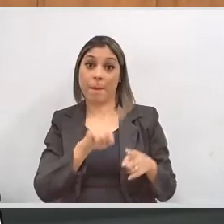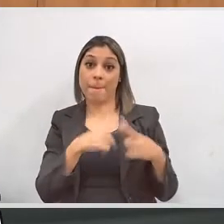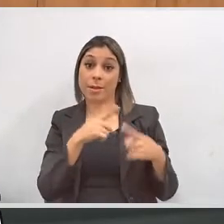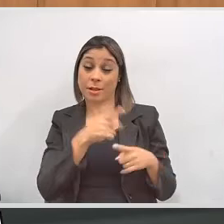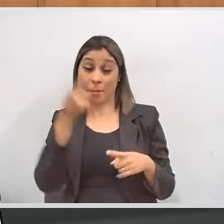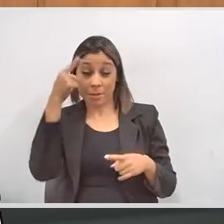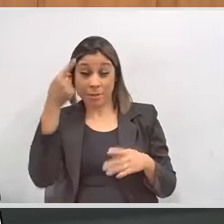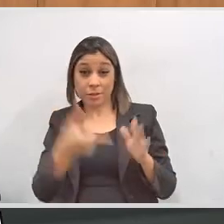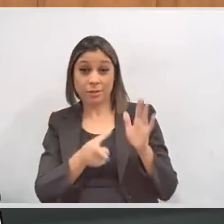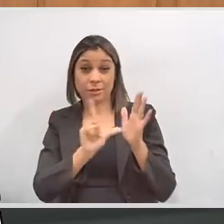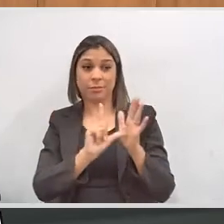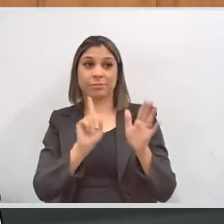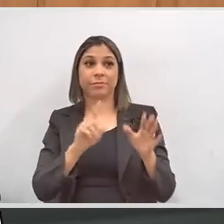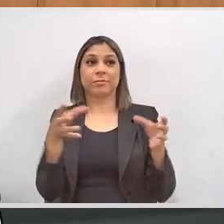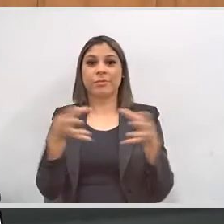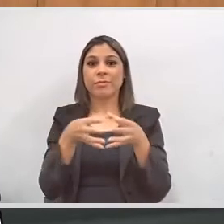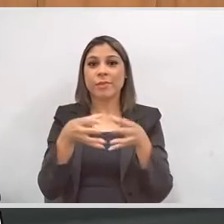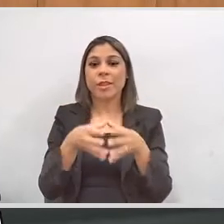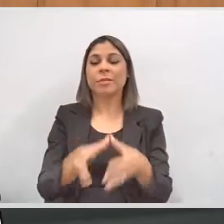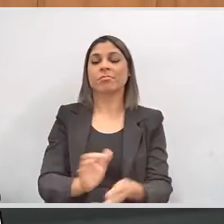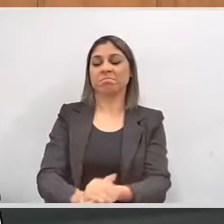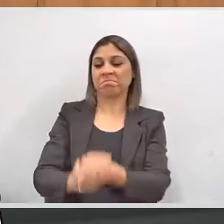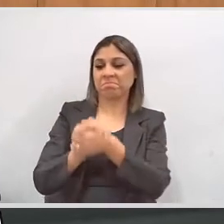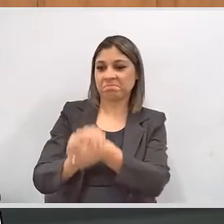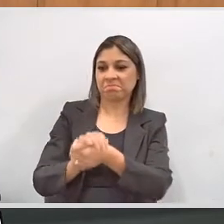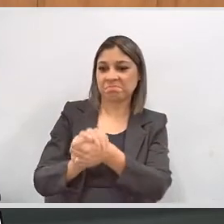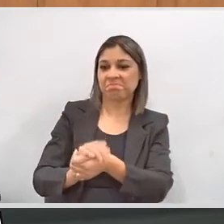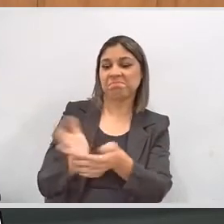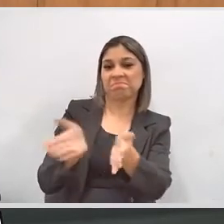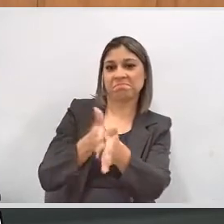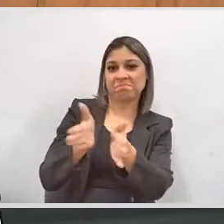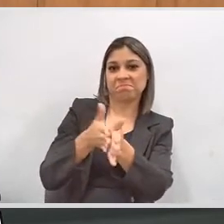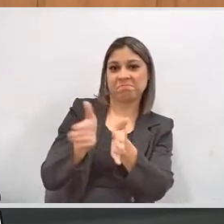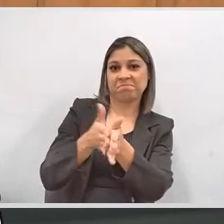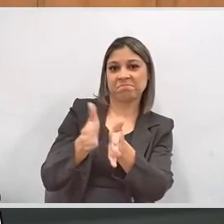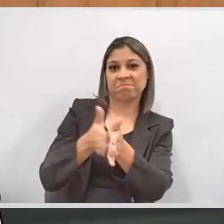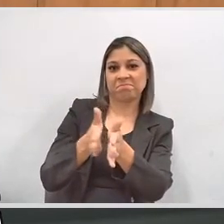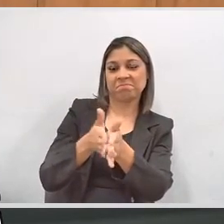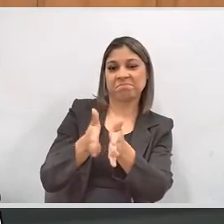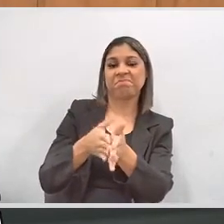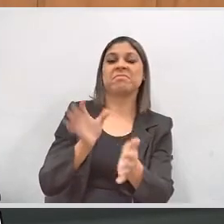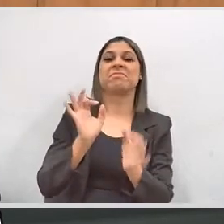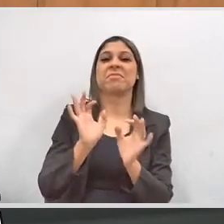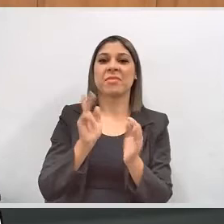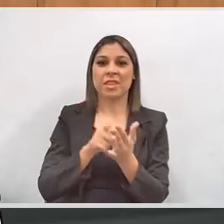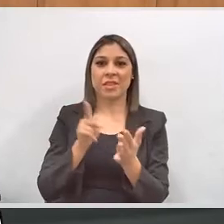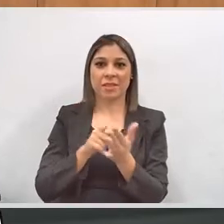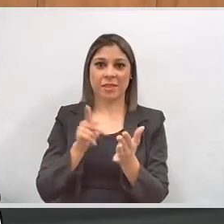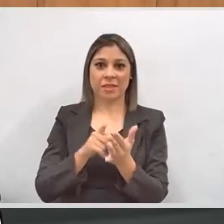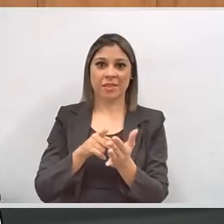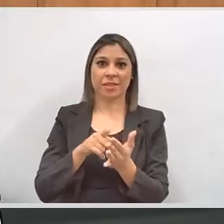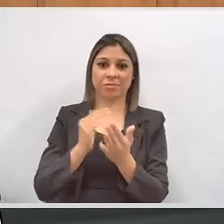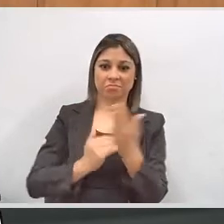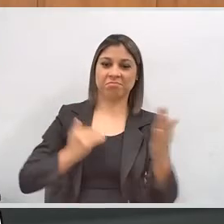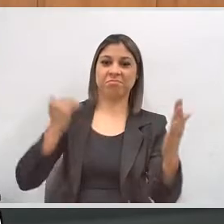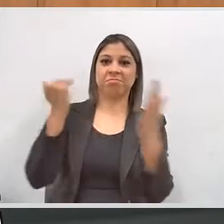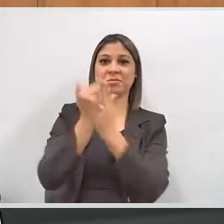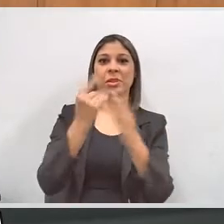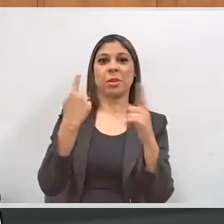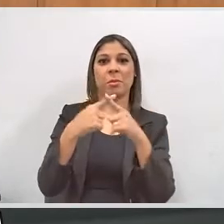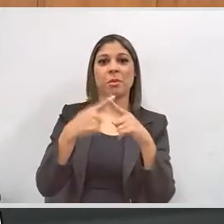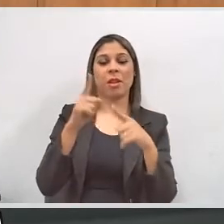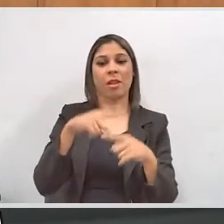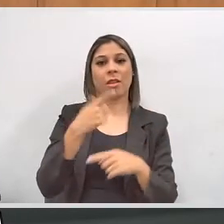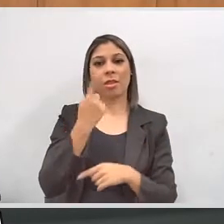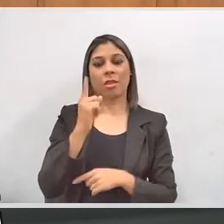só que ela já tinha pensado antes. A comissão merece o nosso louvor, de fato, ela foi recentemente elevada em seu patamar,